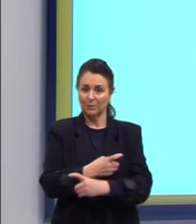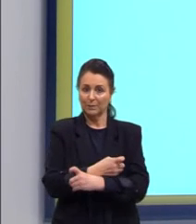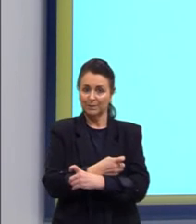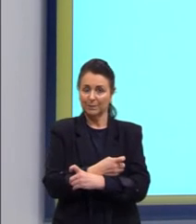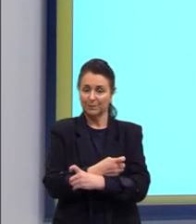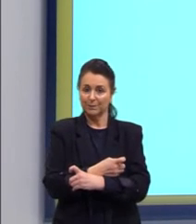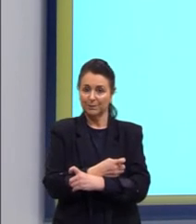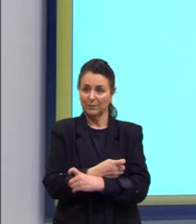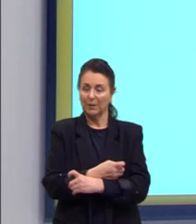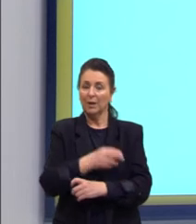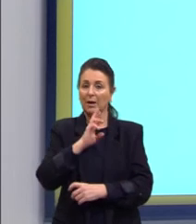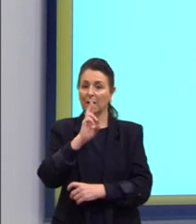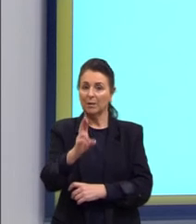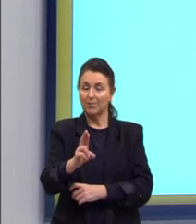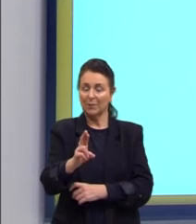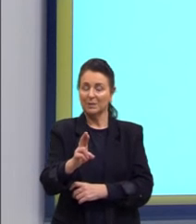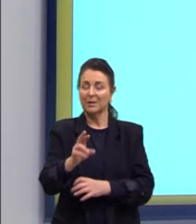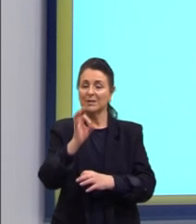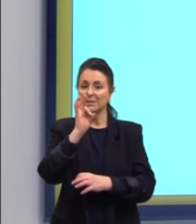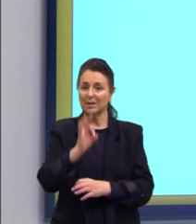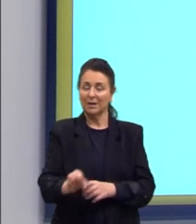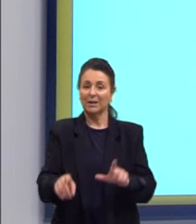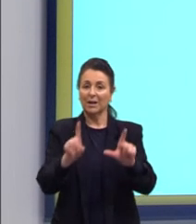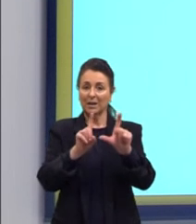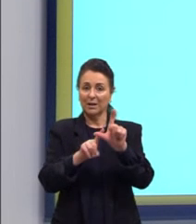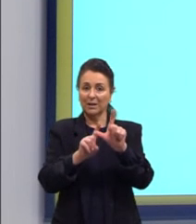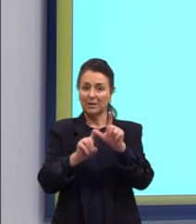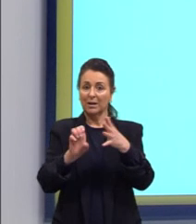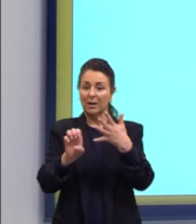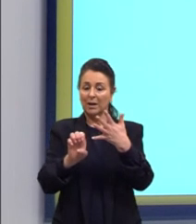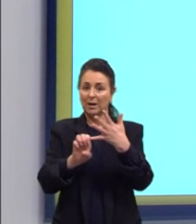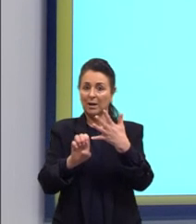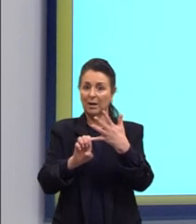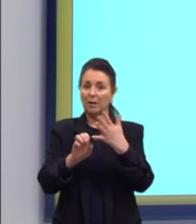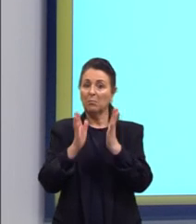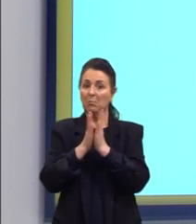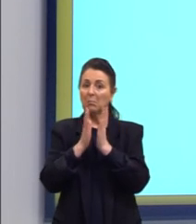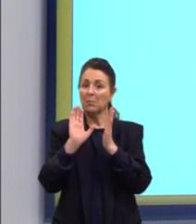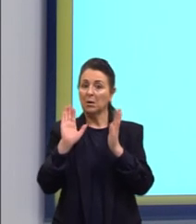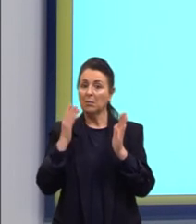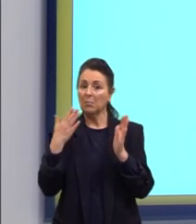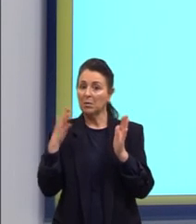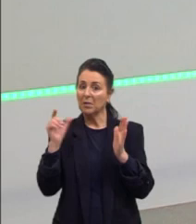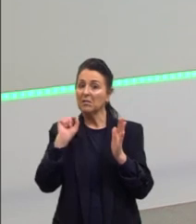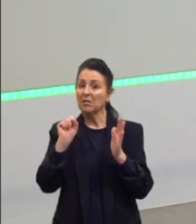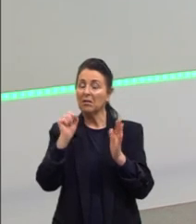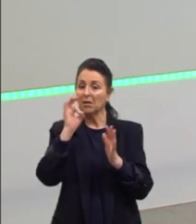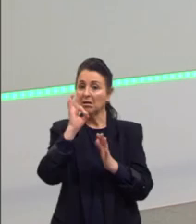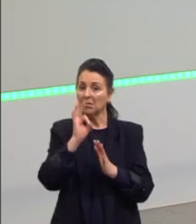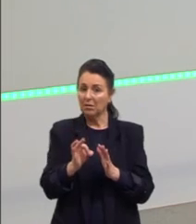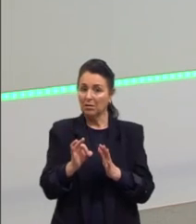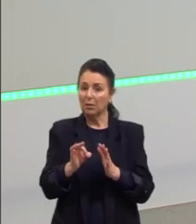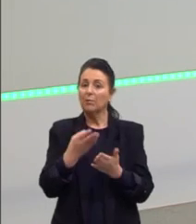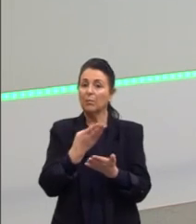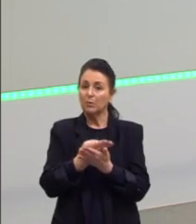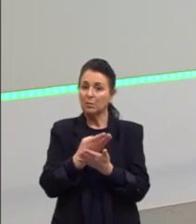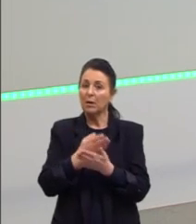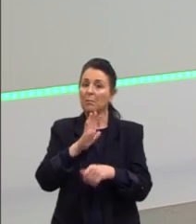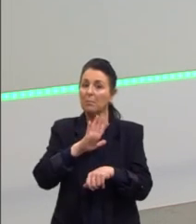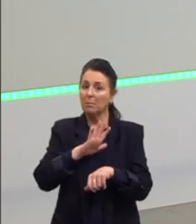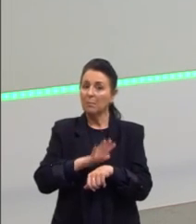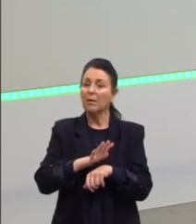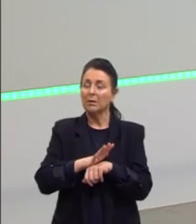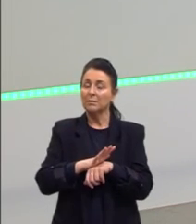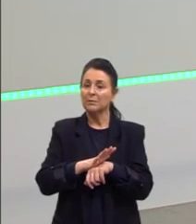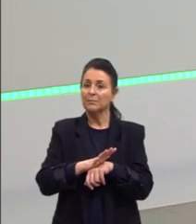Então, essa é a resposta certa. Parabéns para vocês que acertaram, vocês que não acertaram. Vamos estudar um pouquinho mais que